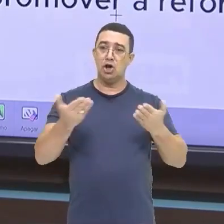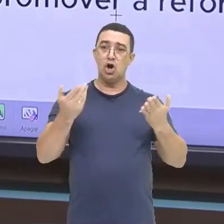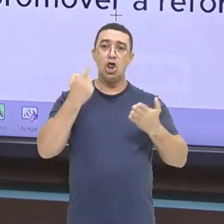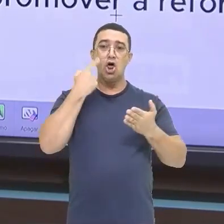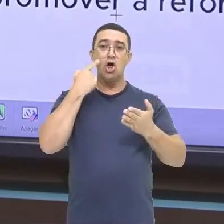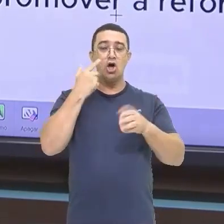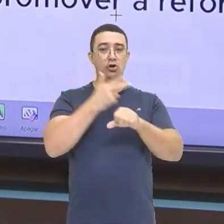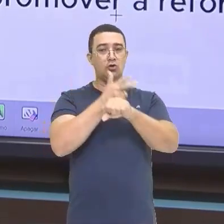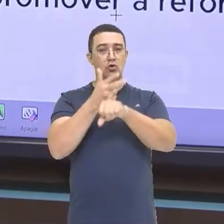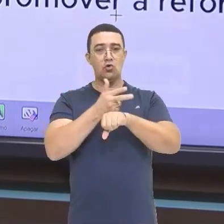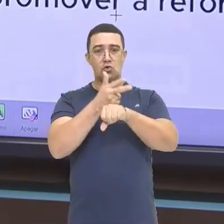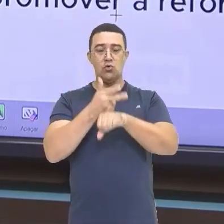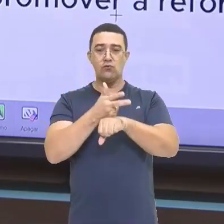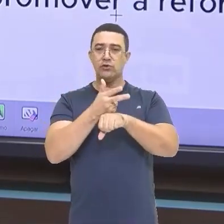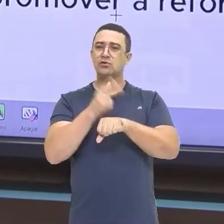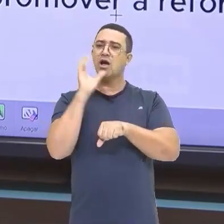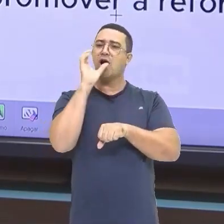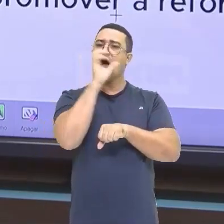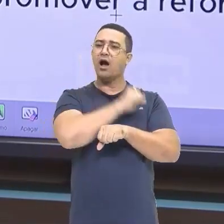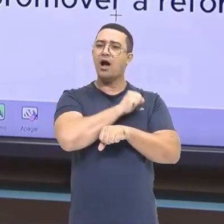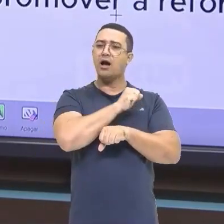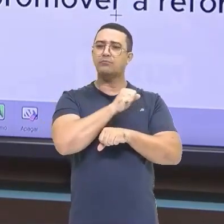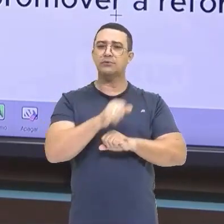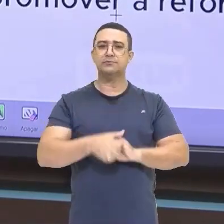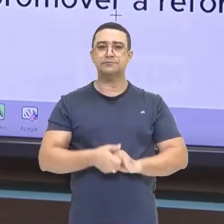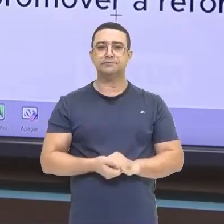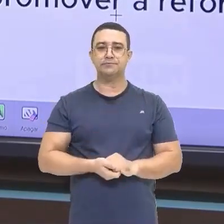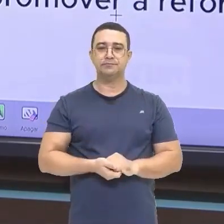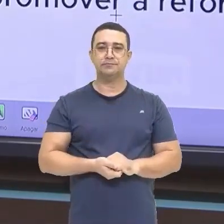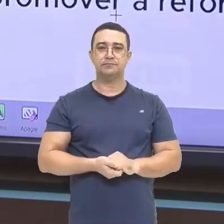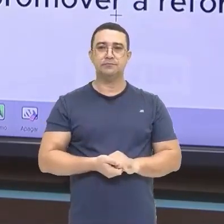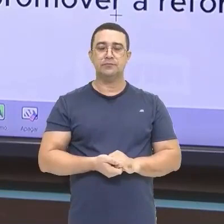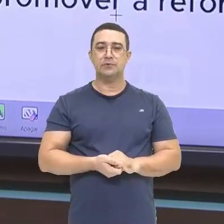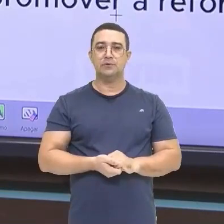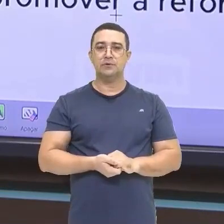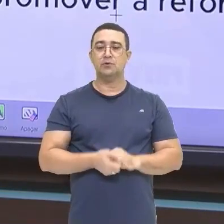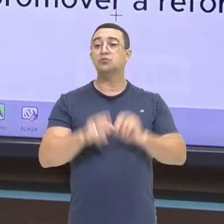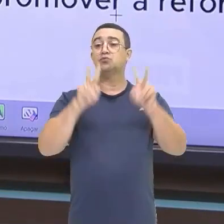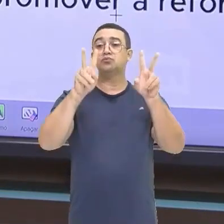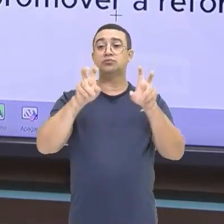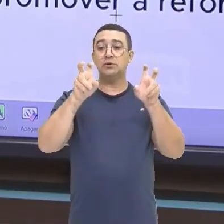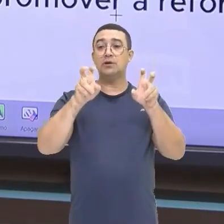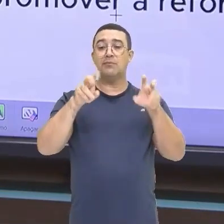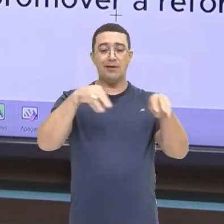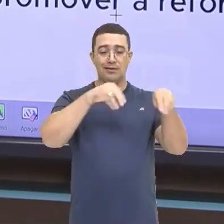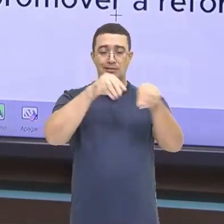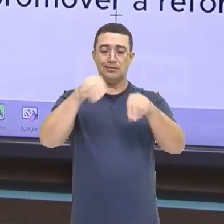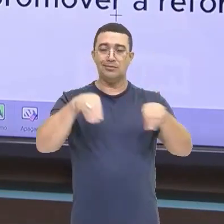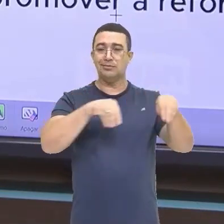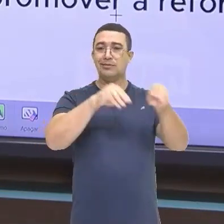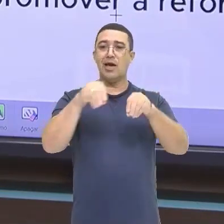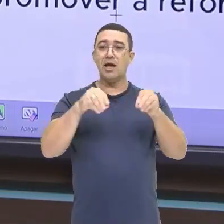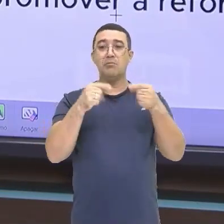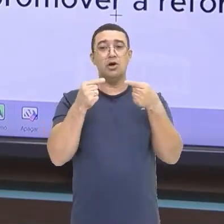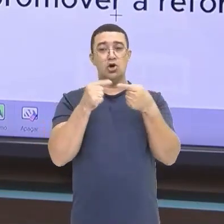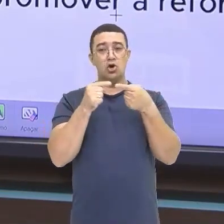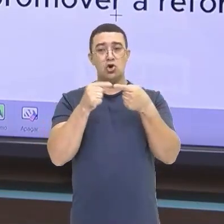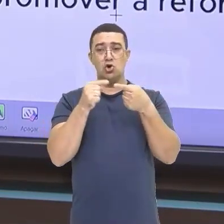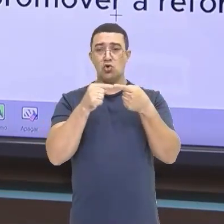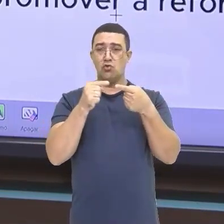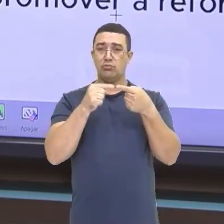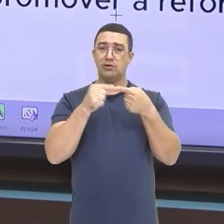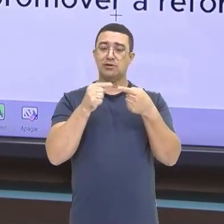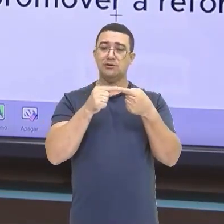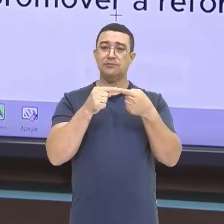a gente Vai assistir um vídeo Rapidamente Sobre essa questão De terras Principalmente relacionado Também